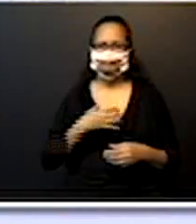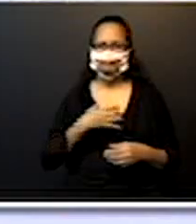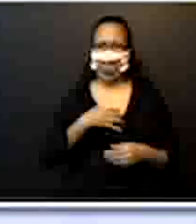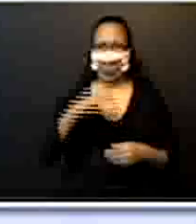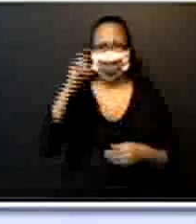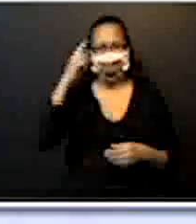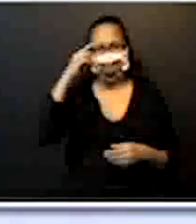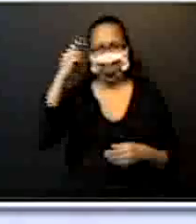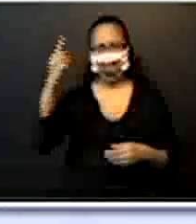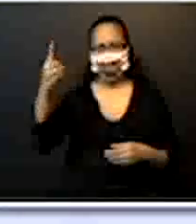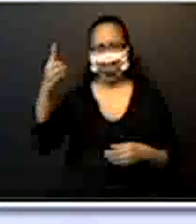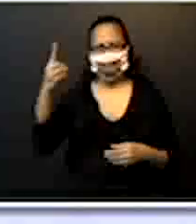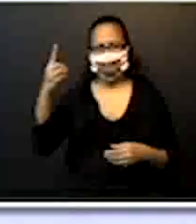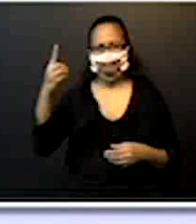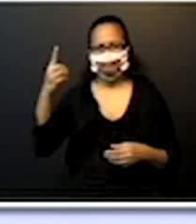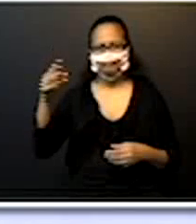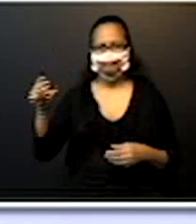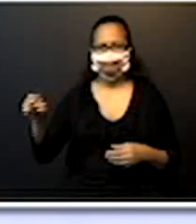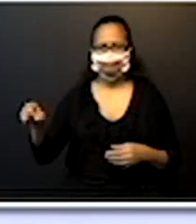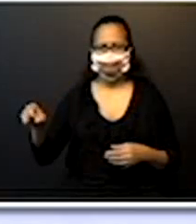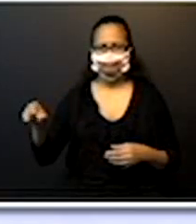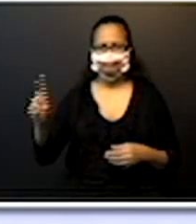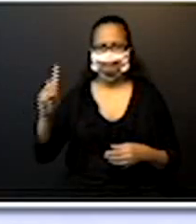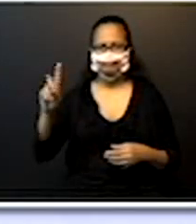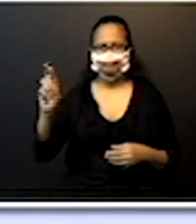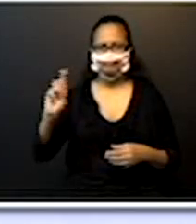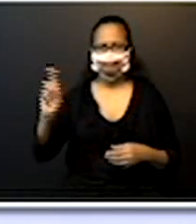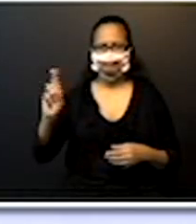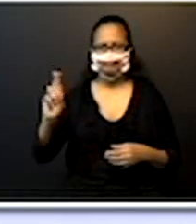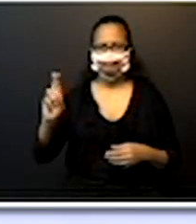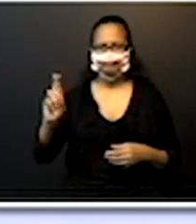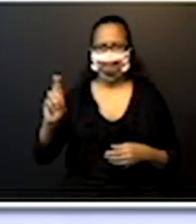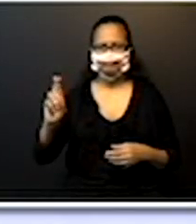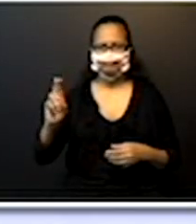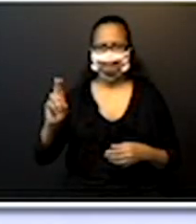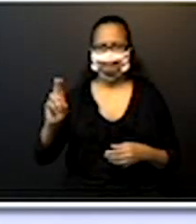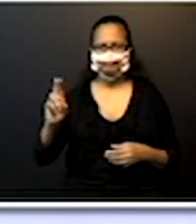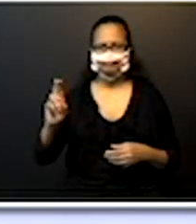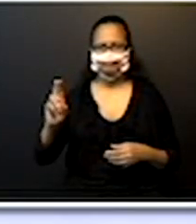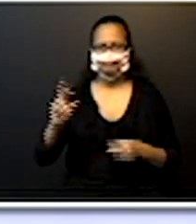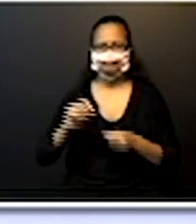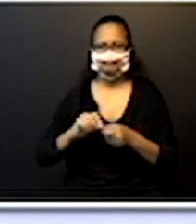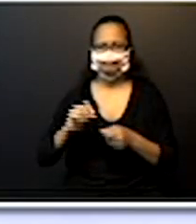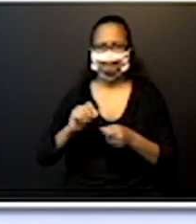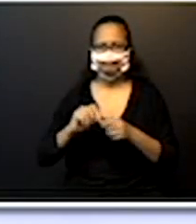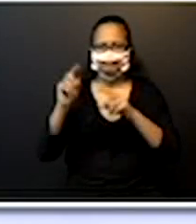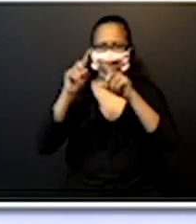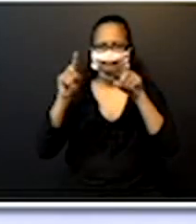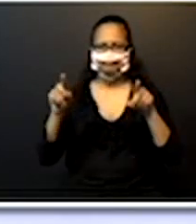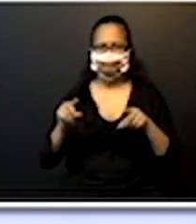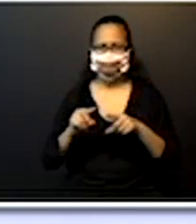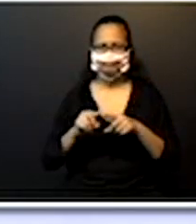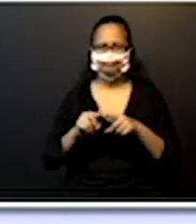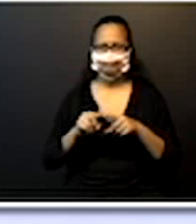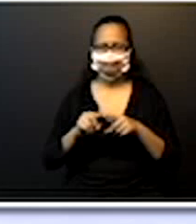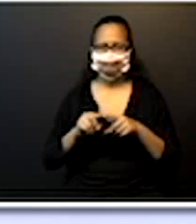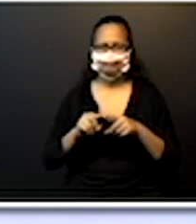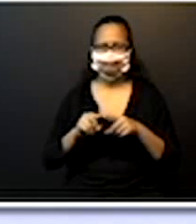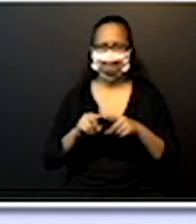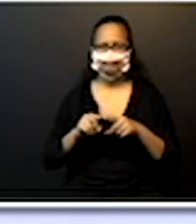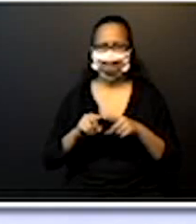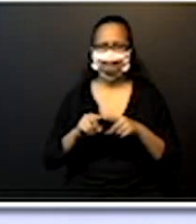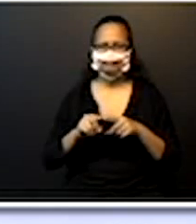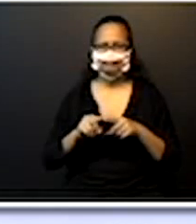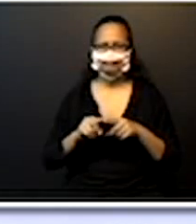vai acrescentar a moedinha de 1 real. Olha lá, complete o quadro decompondo os valores com a